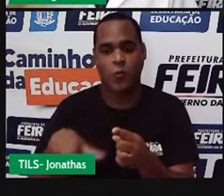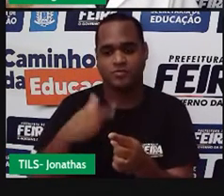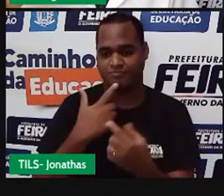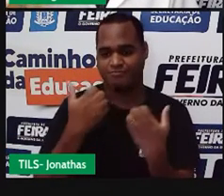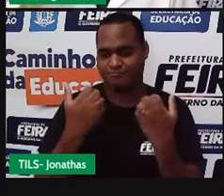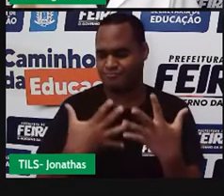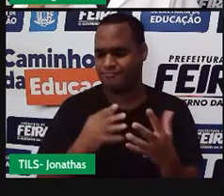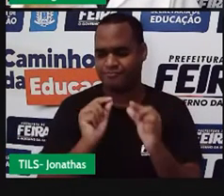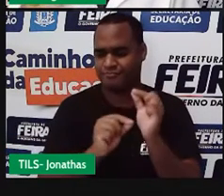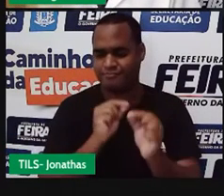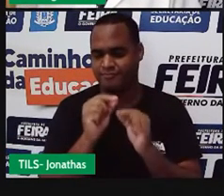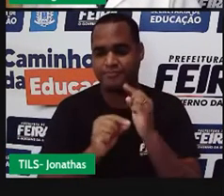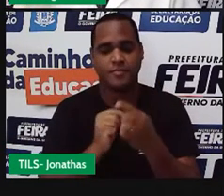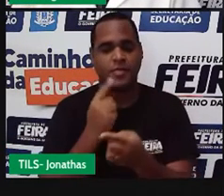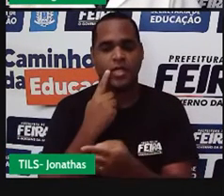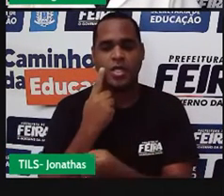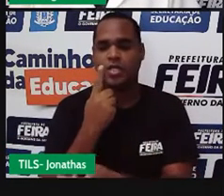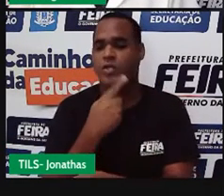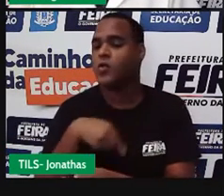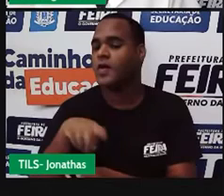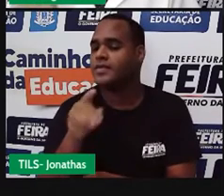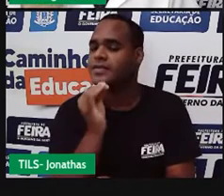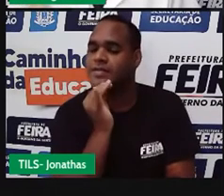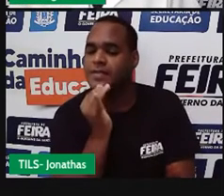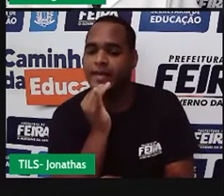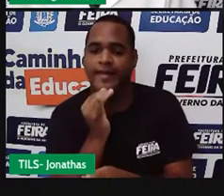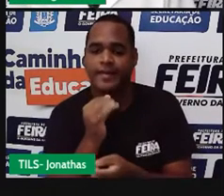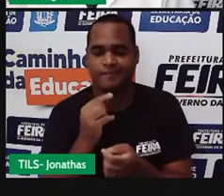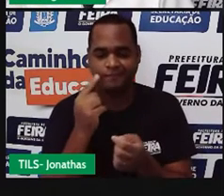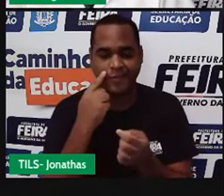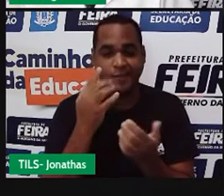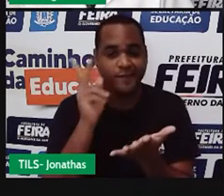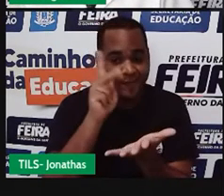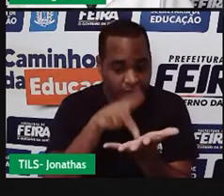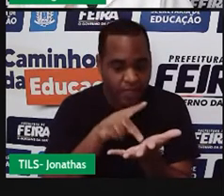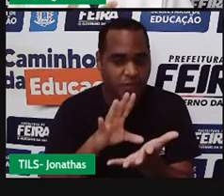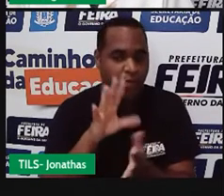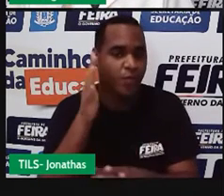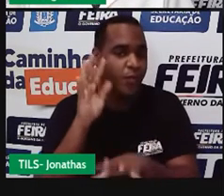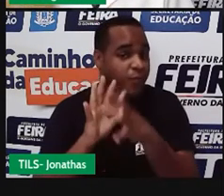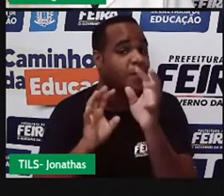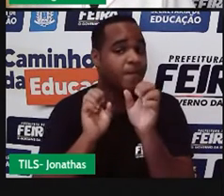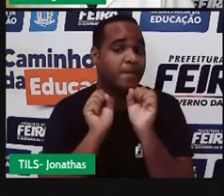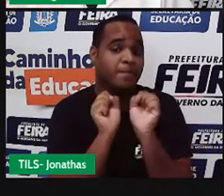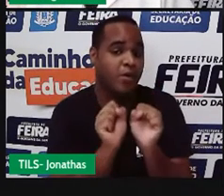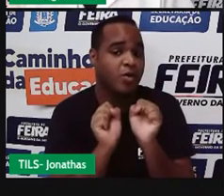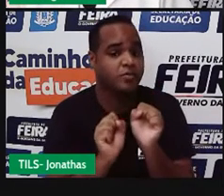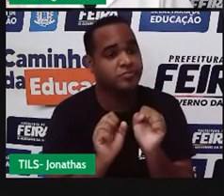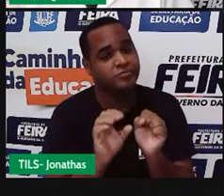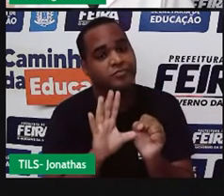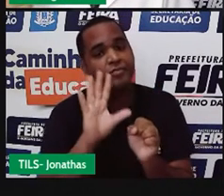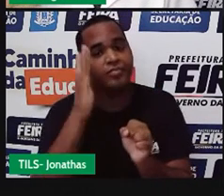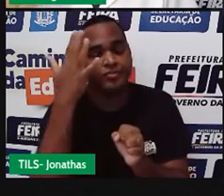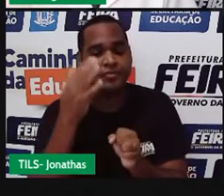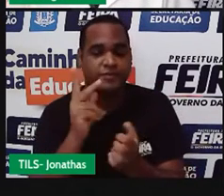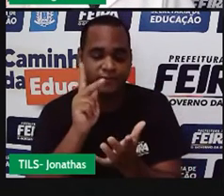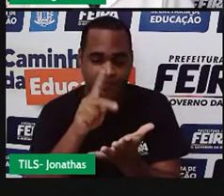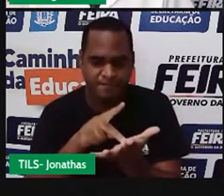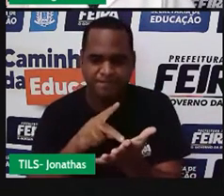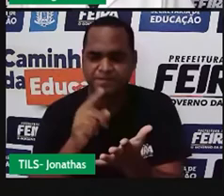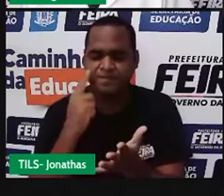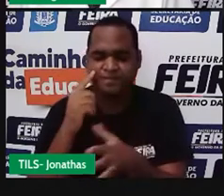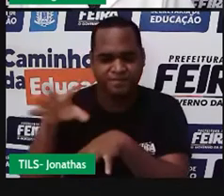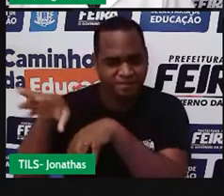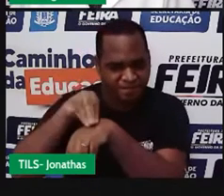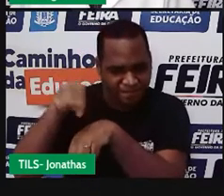a gente vai pegar situações que podem ser situações que acontecem no mundo real e dessas